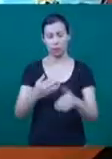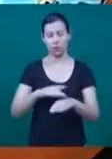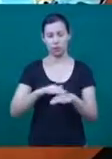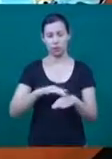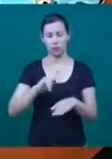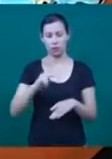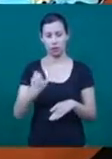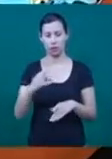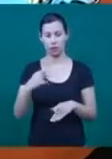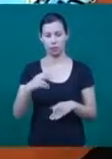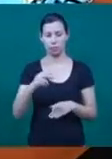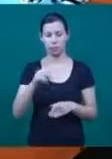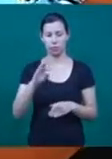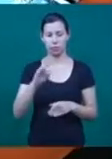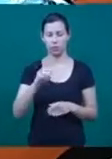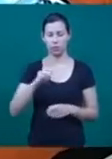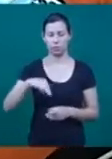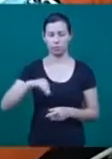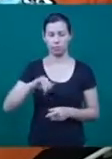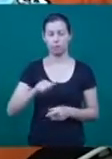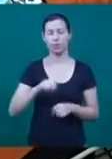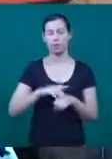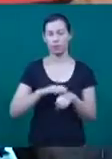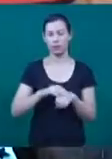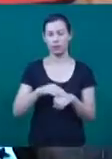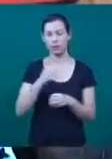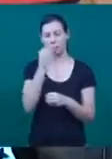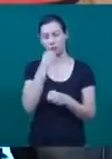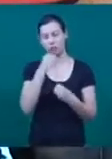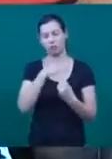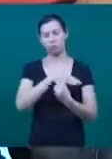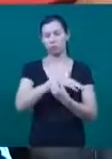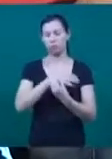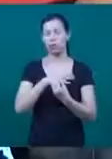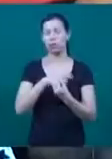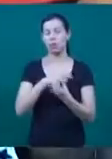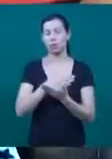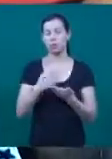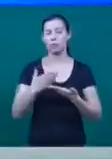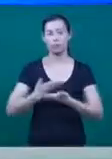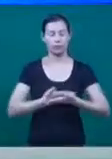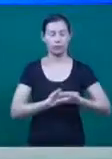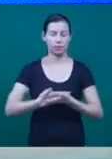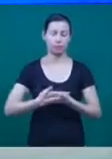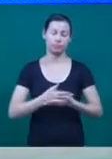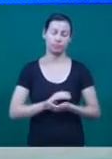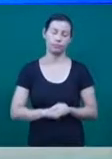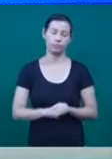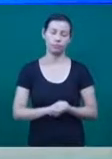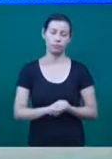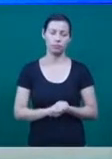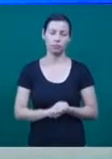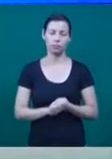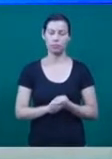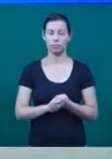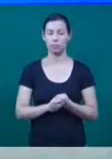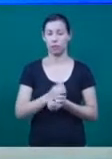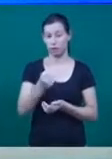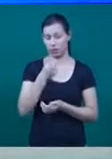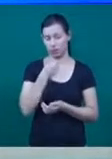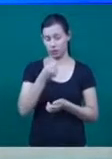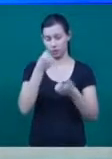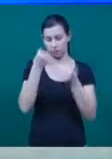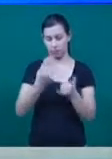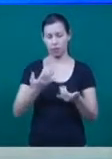doença conhecida pela fraqueza muscular e que os sintomas normalmente aparecem nos primeiros anos de vida. Em uma entrevista de estúdio, os cuidados